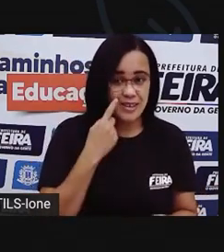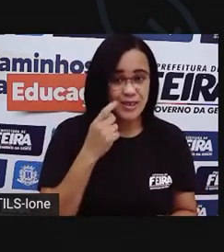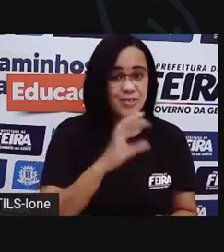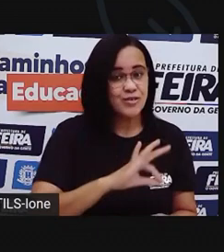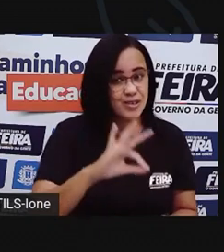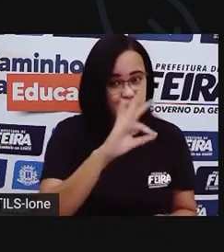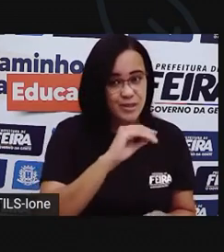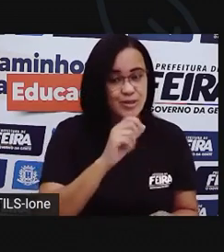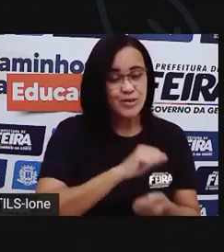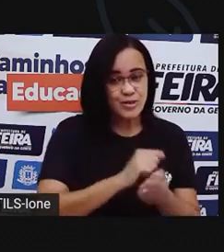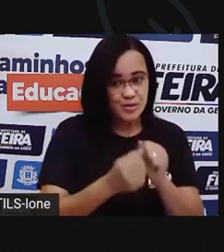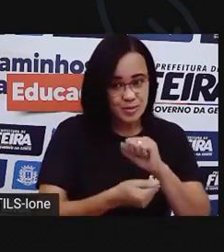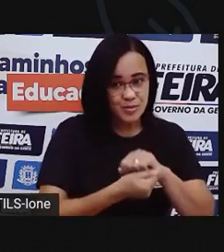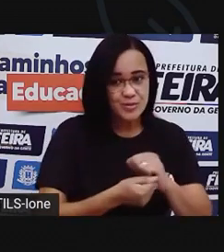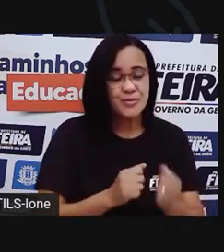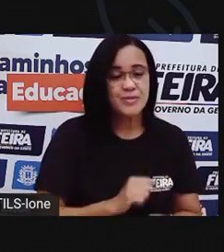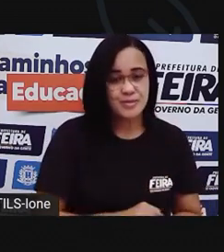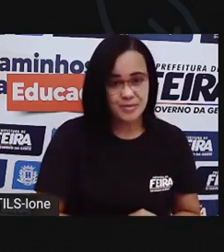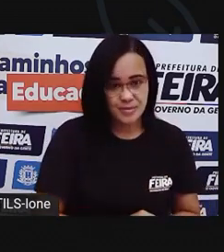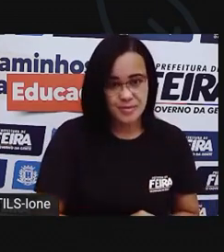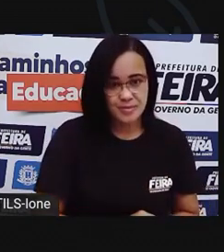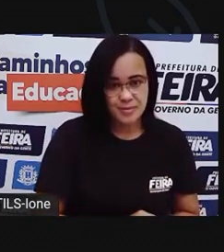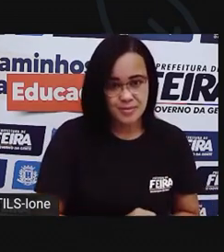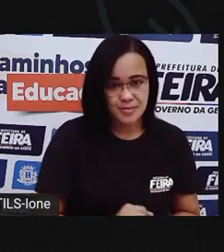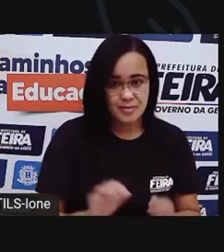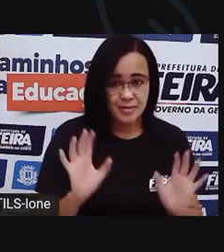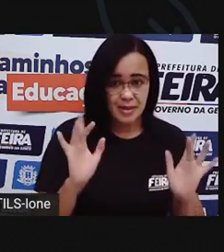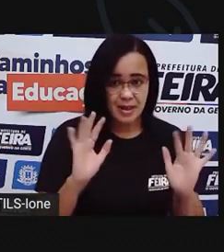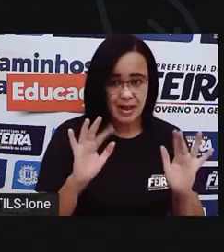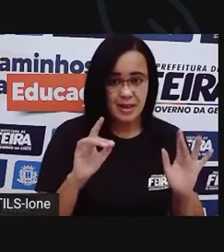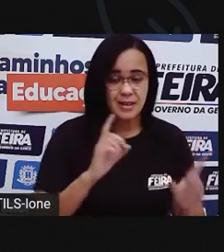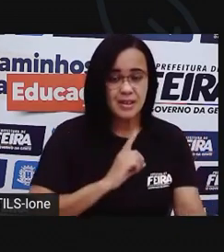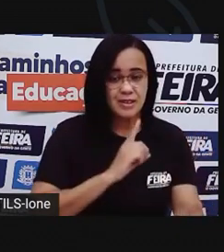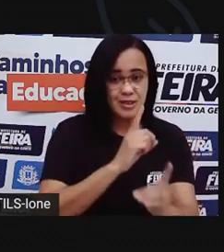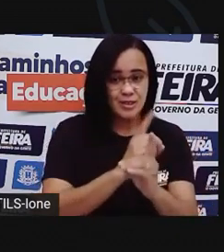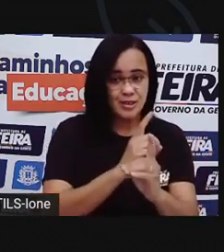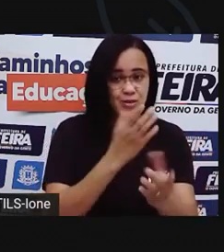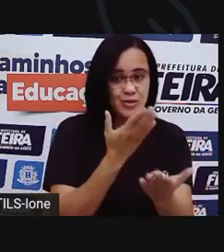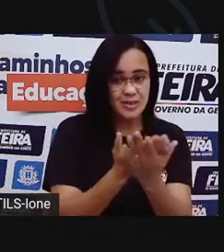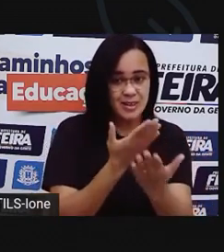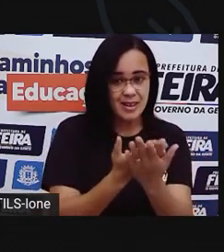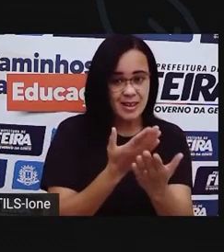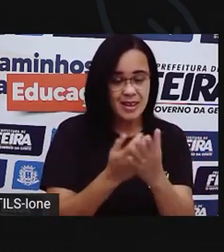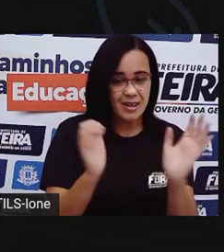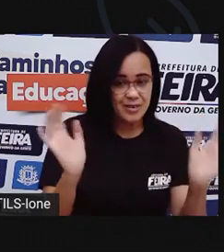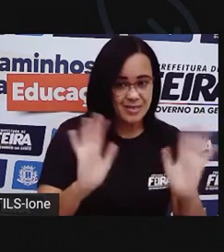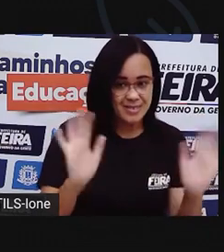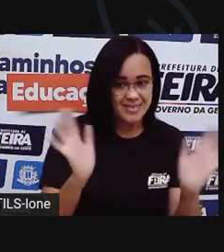jóia, gente? A gente vai ficando por aqui. E nós nos vemos na próxima aula. Até mais. Tchau, tchau.